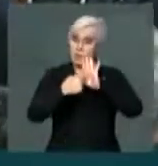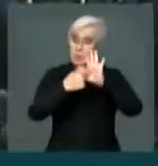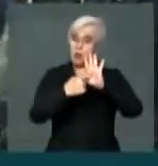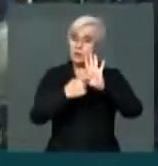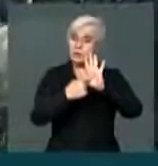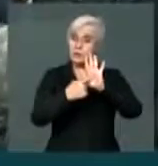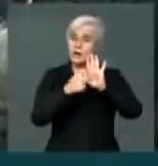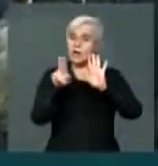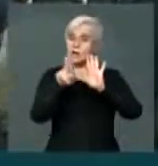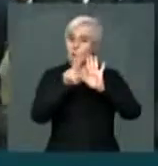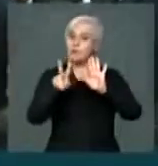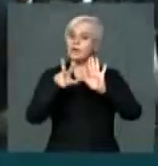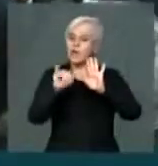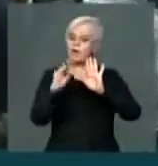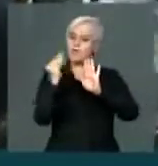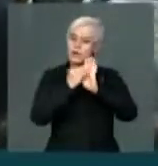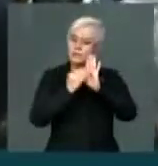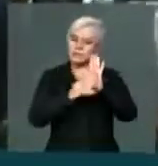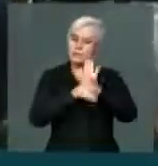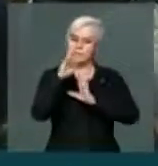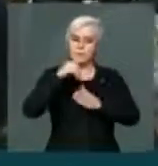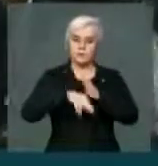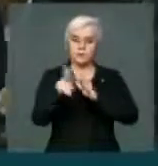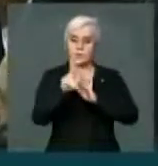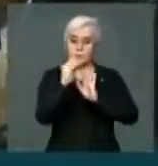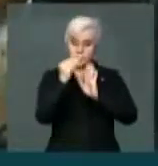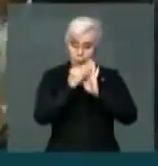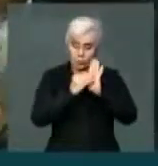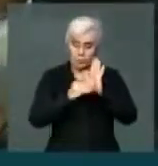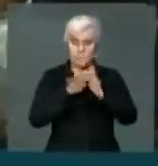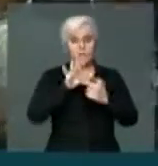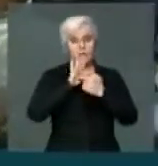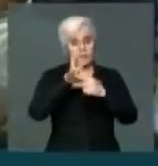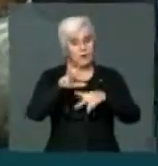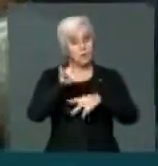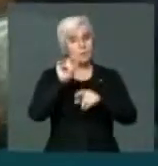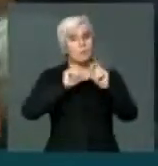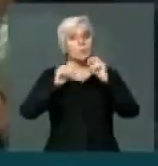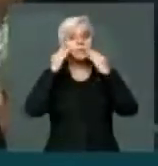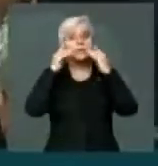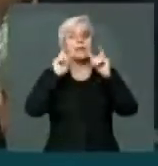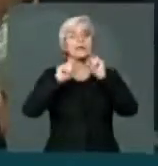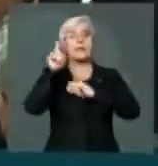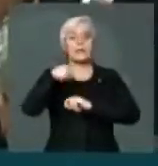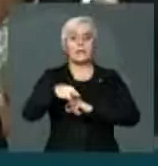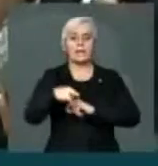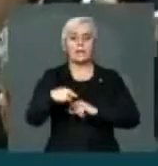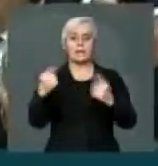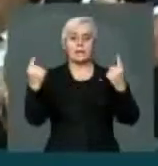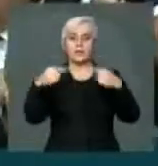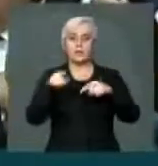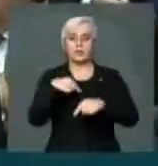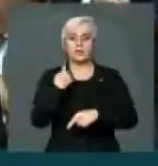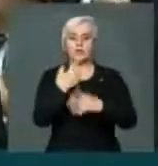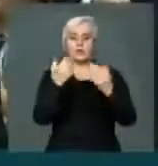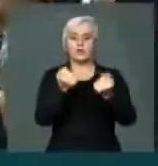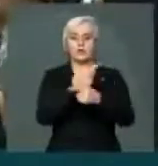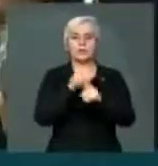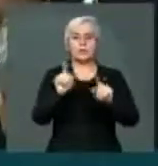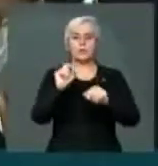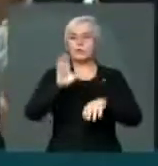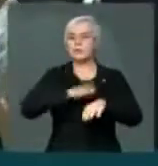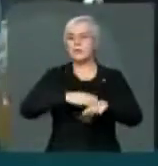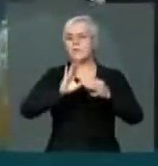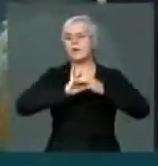Vai ser nominal a votação. A votação tem que ser nominal, sim. Nós não aceitamos. É o que há de